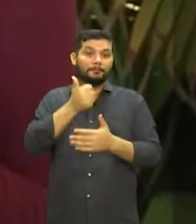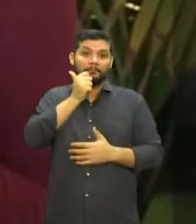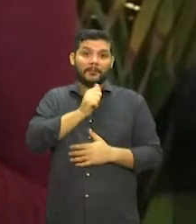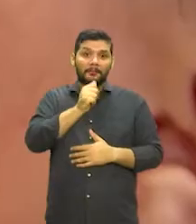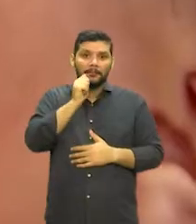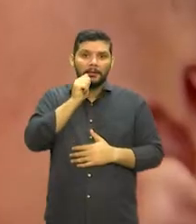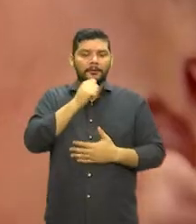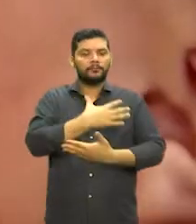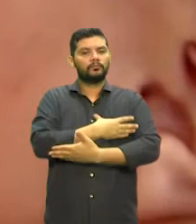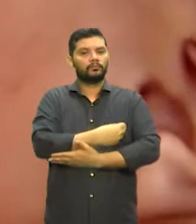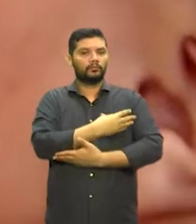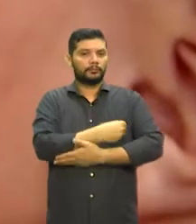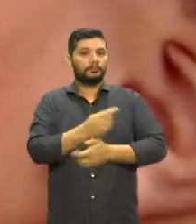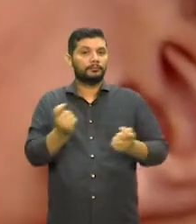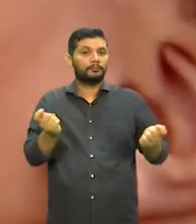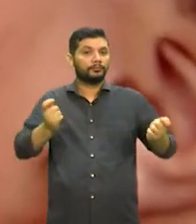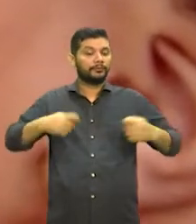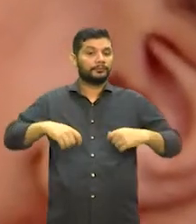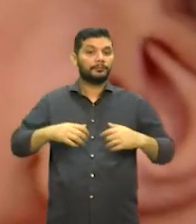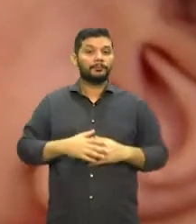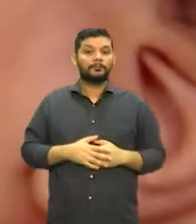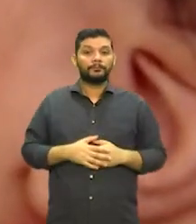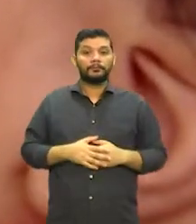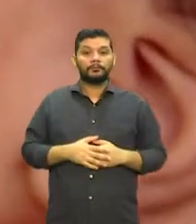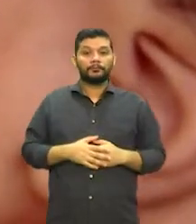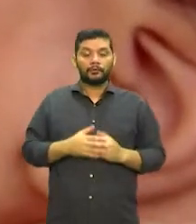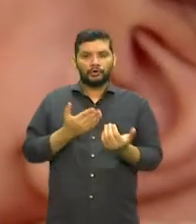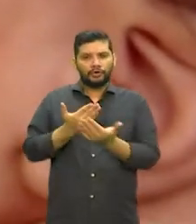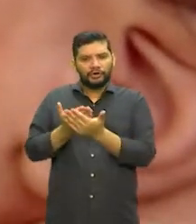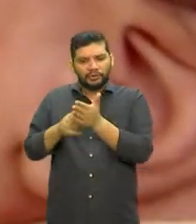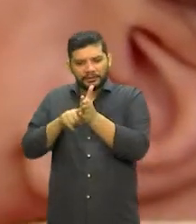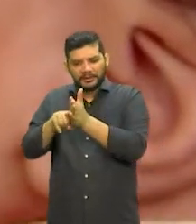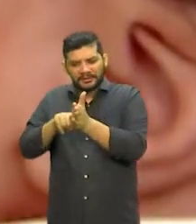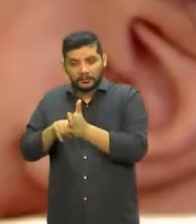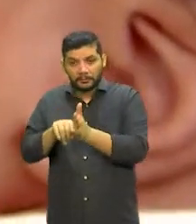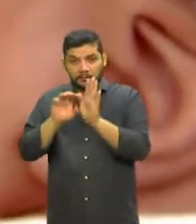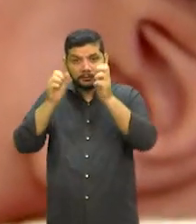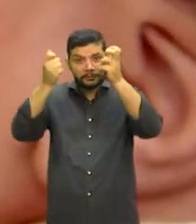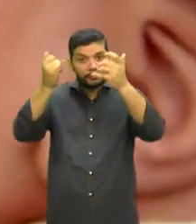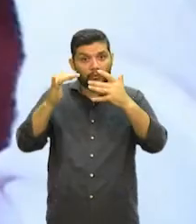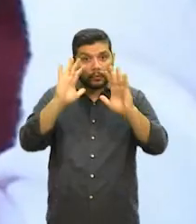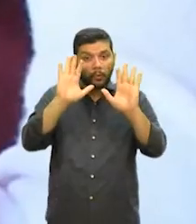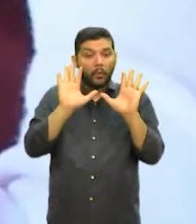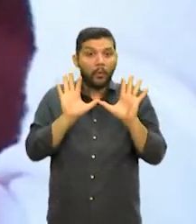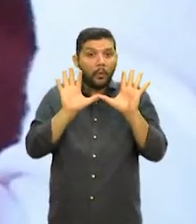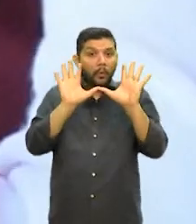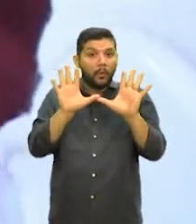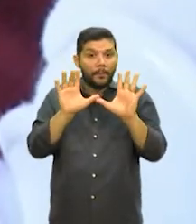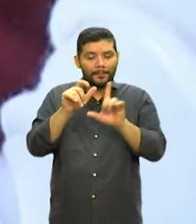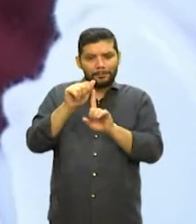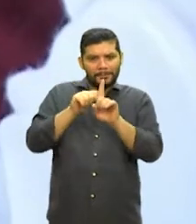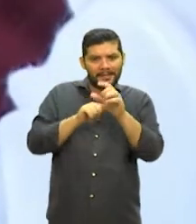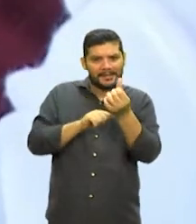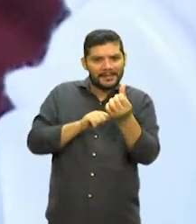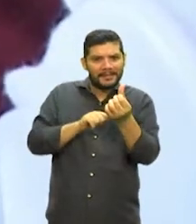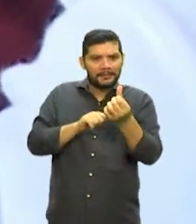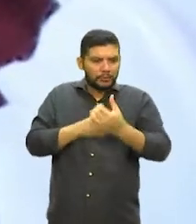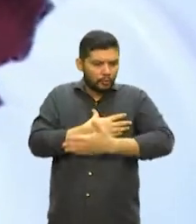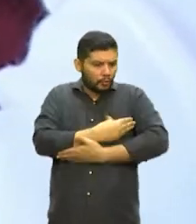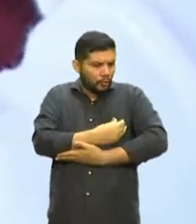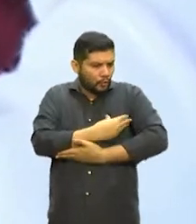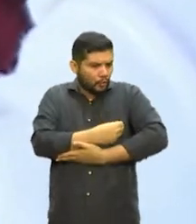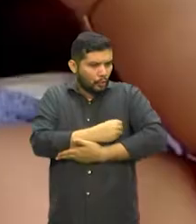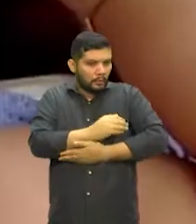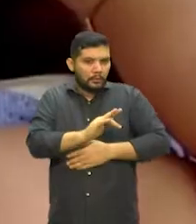amamentar. Estudos mostram que crianças que recebem leite materno pelo tempo indicado têm menos tendência a terem